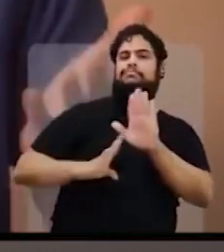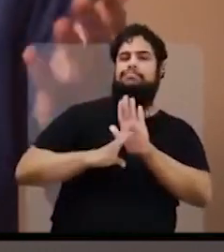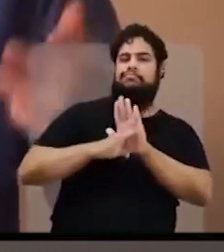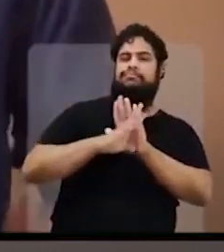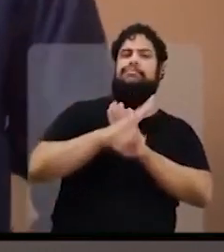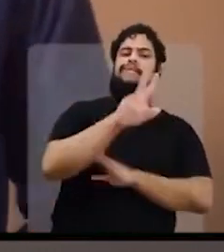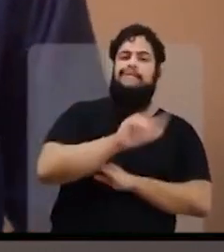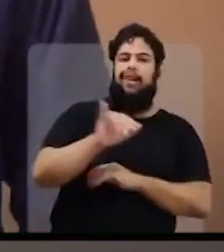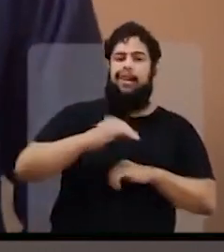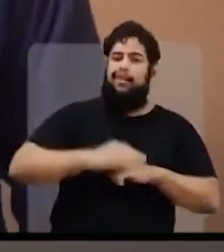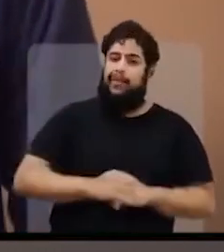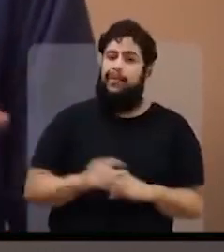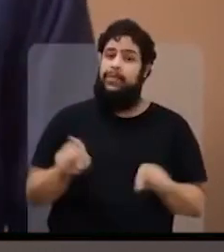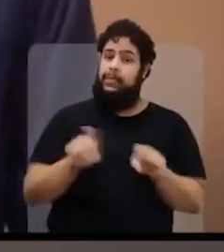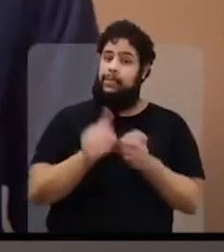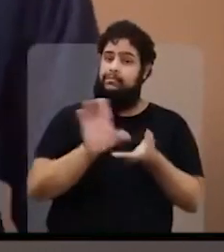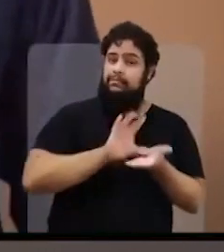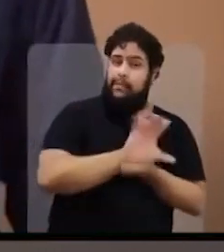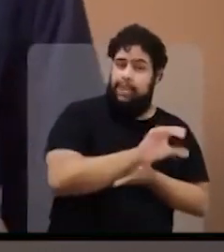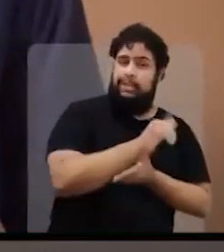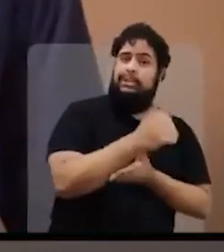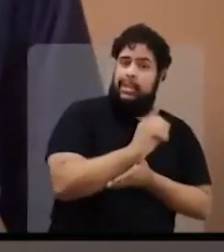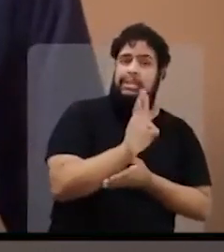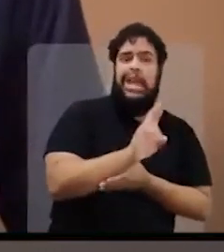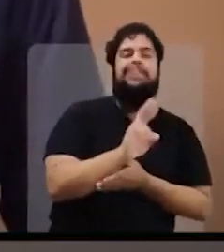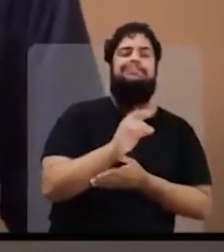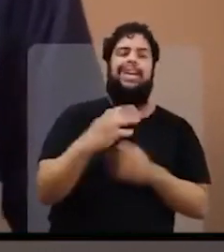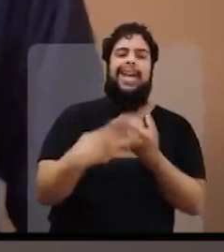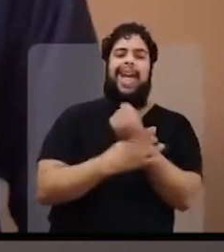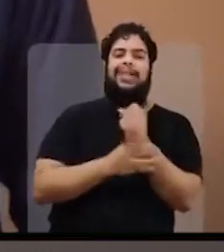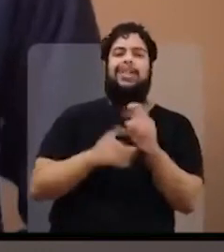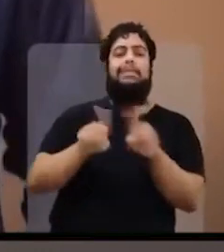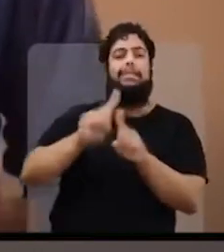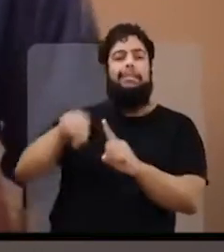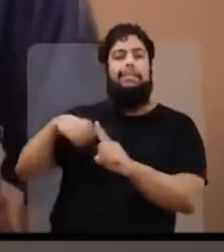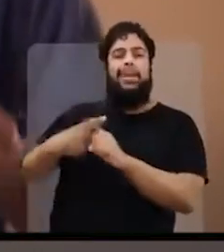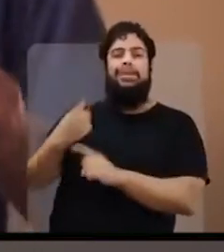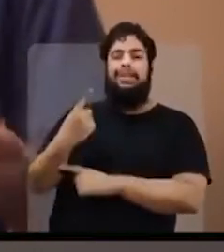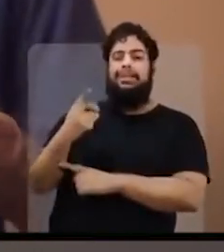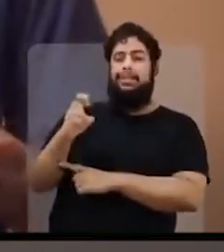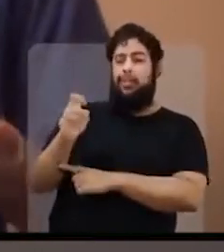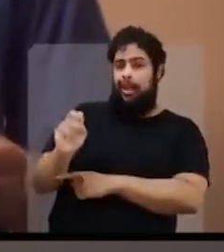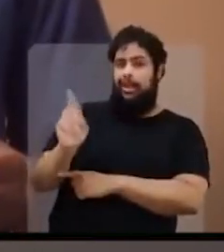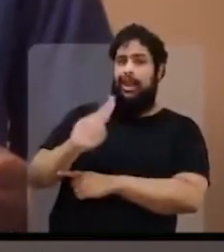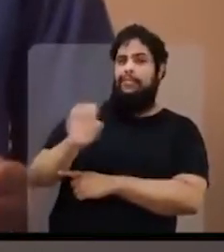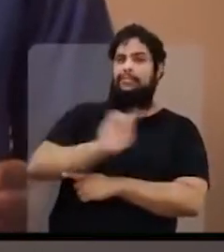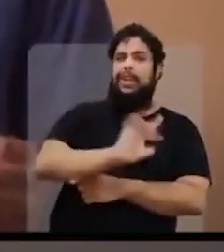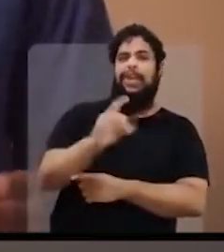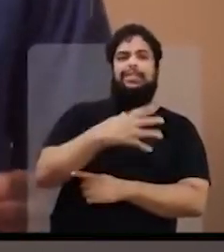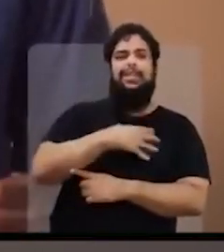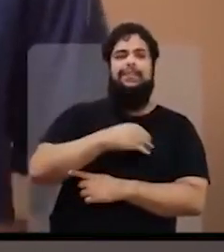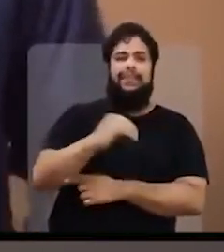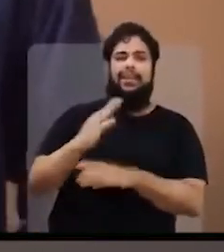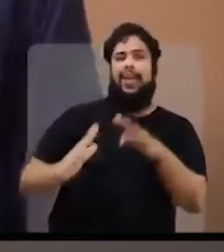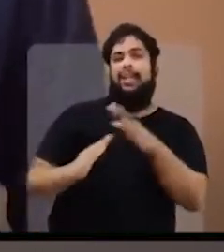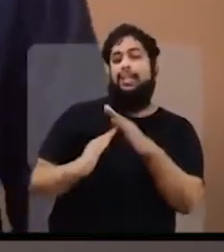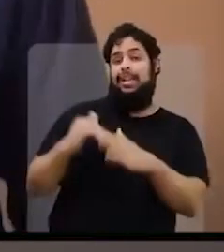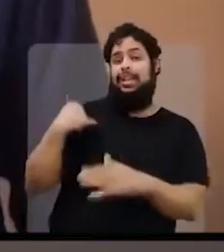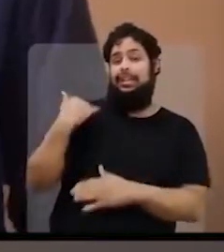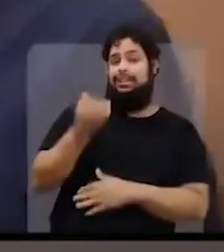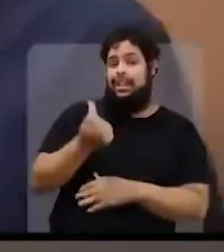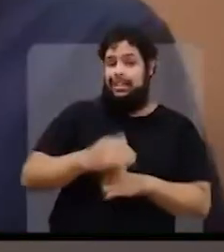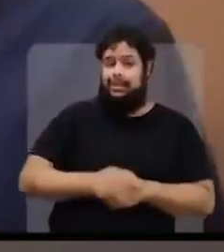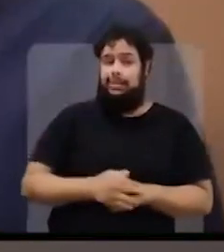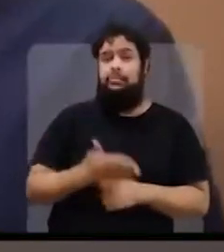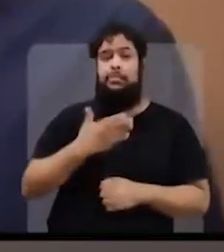acima da inflação. O auxílio de R$ 600,00 está garantido. Ainda vai ter mais R 150,00 para cada filho de até seis